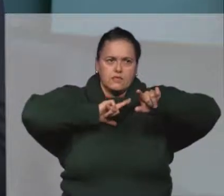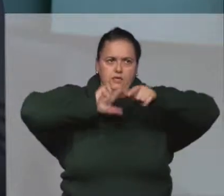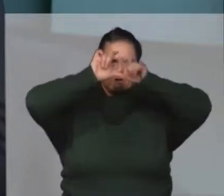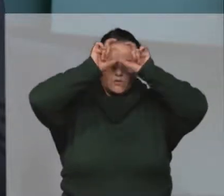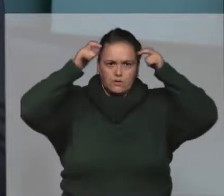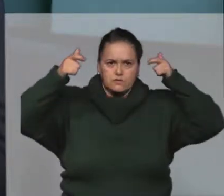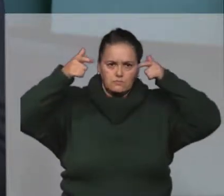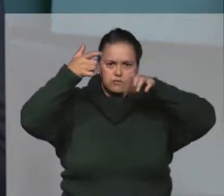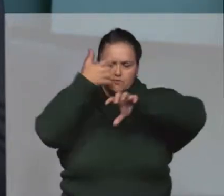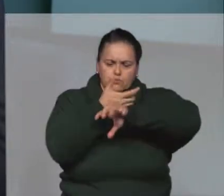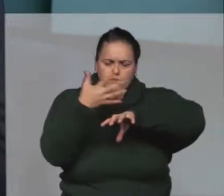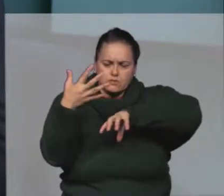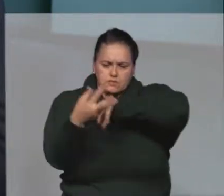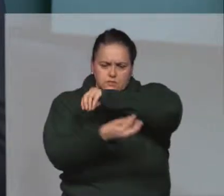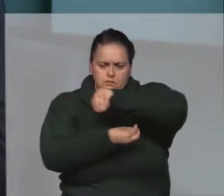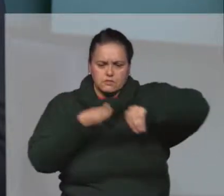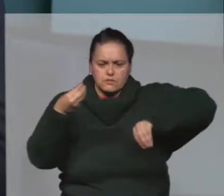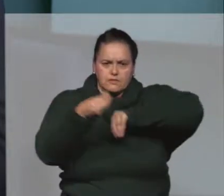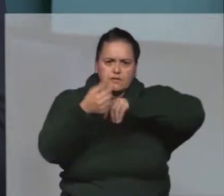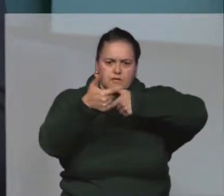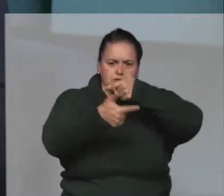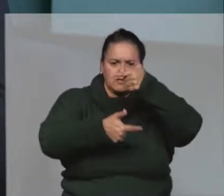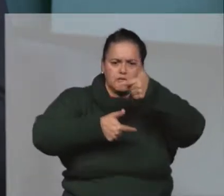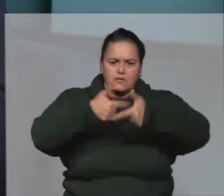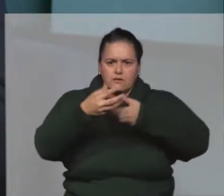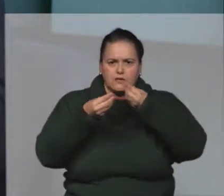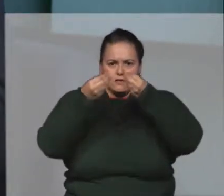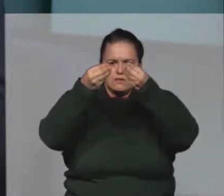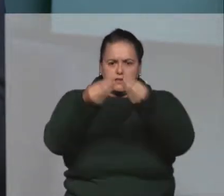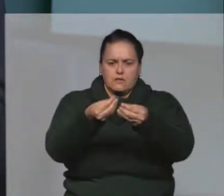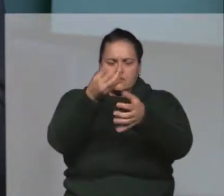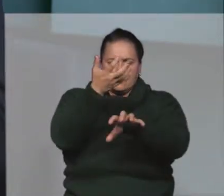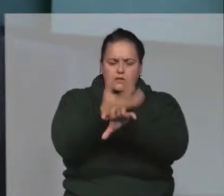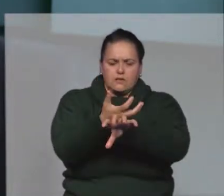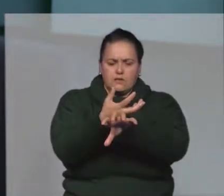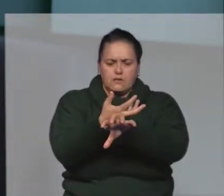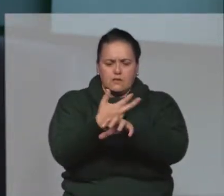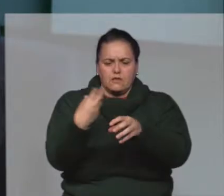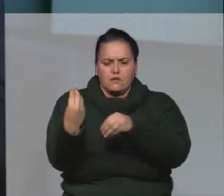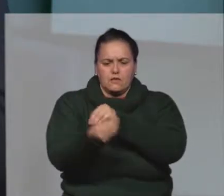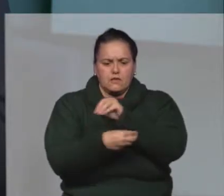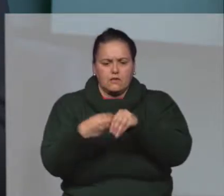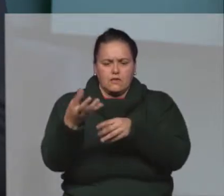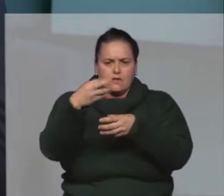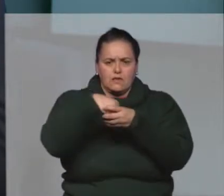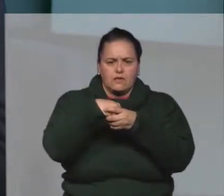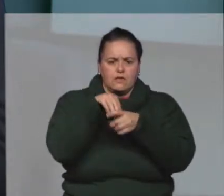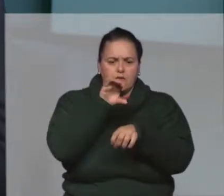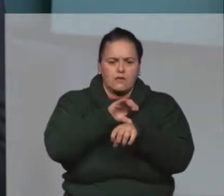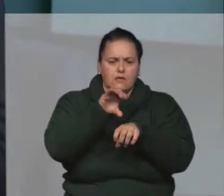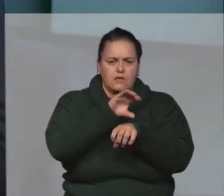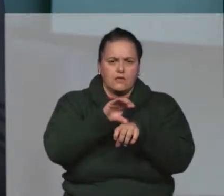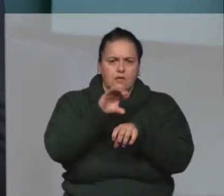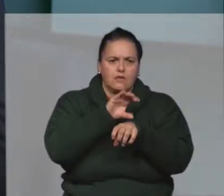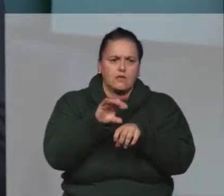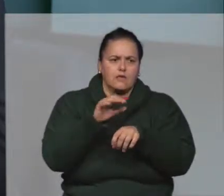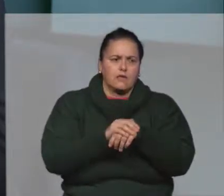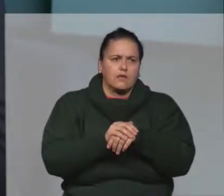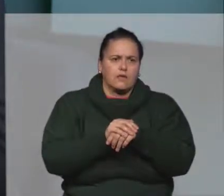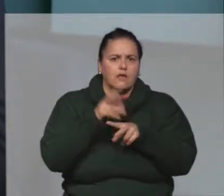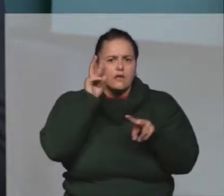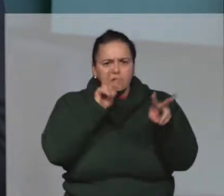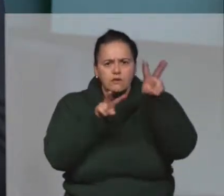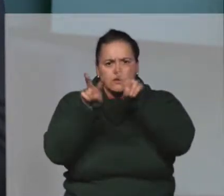ele tenha um conhecimento multidisciplinar. E a gente trabalhou para trazer essa multidisciplinaridade para dentro do curso, que realmente o gestor,